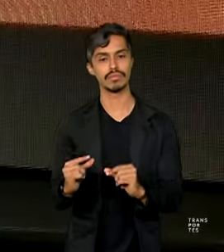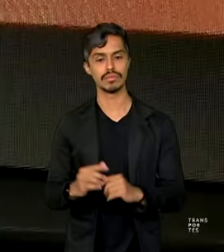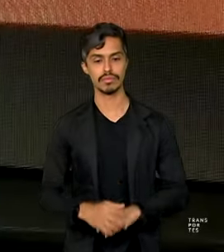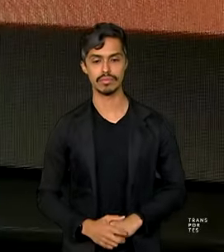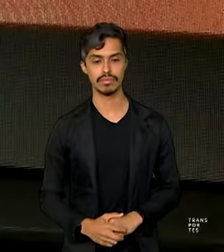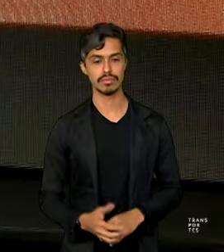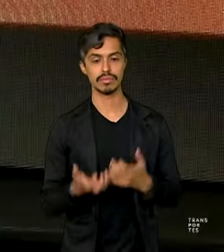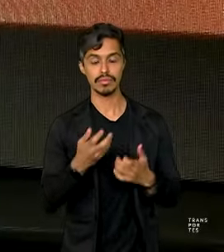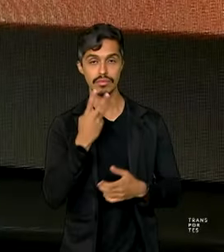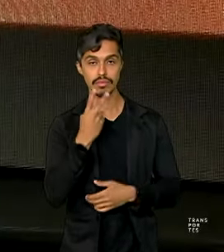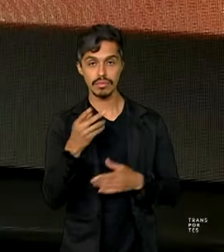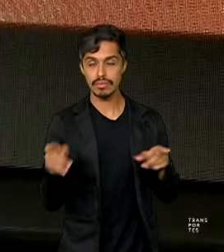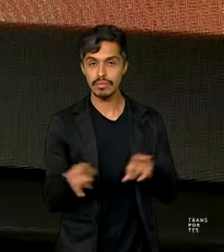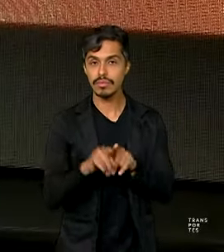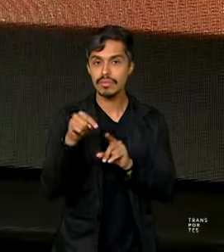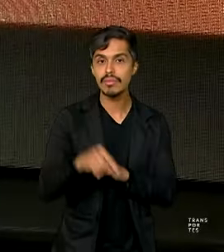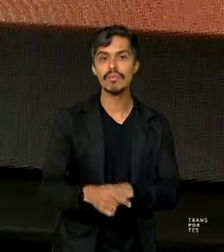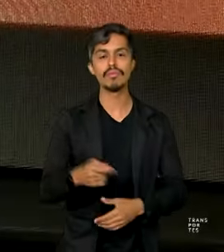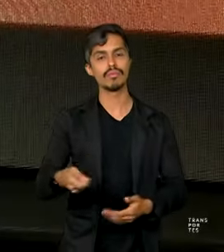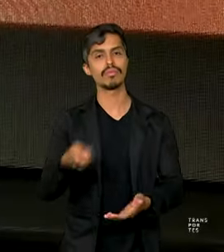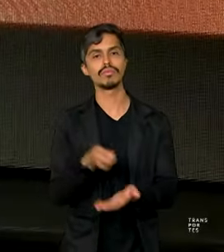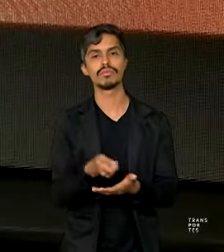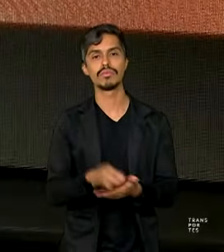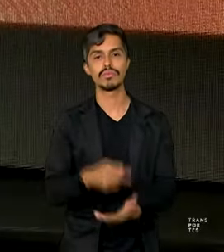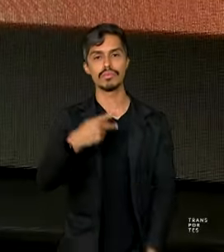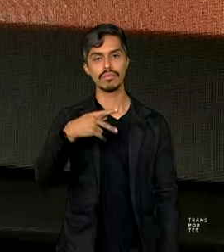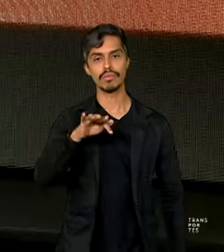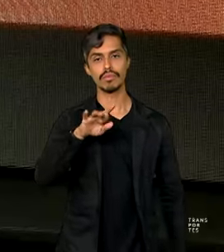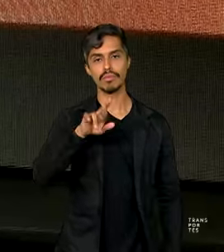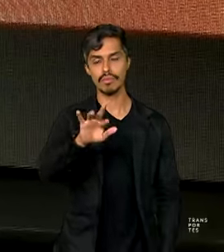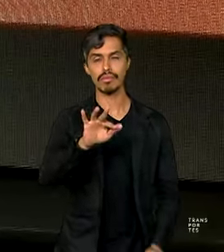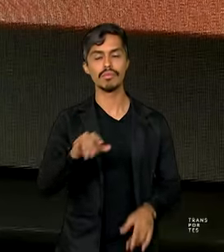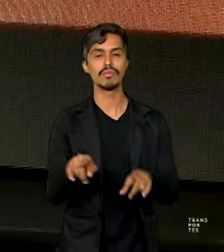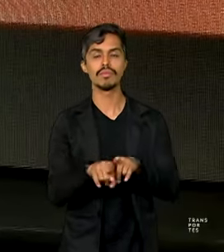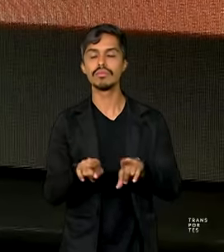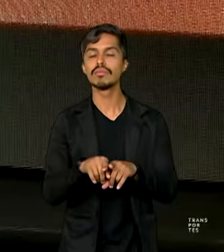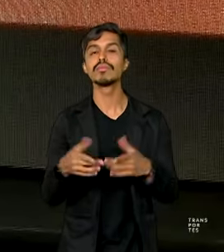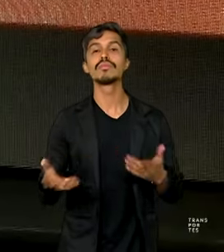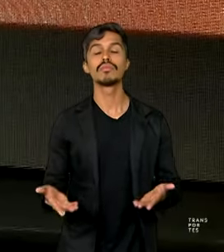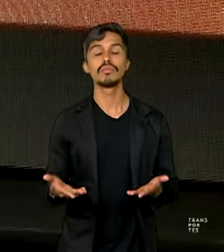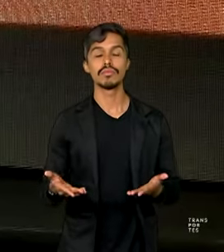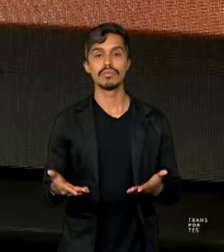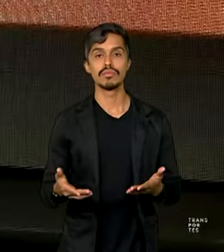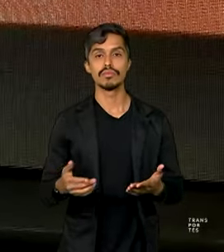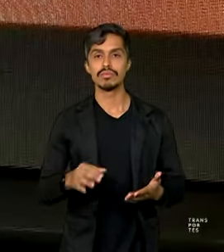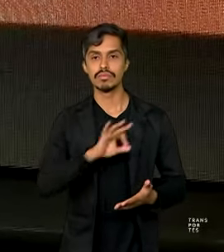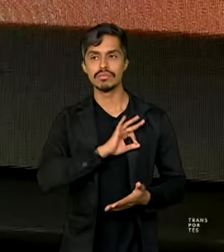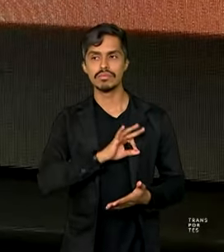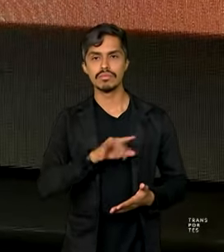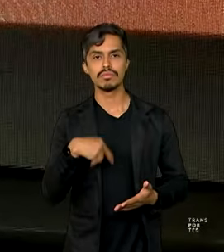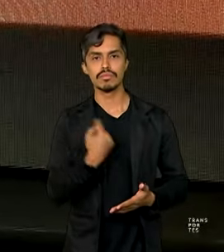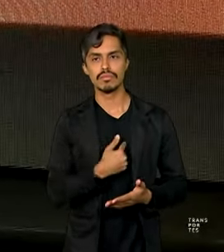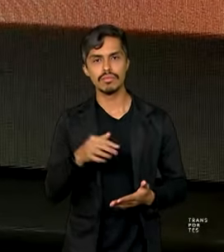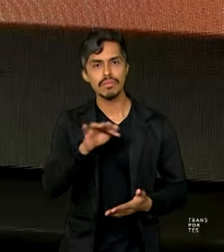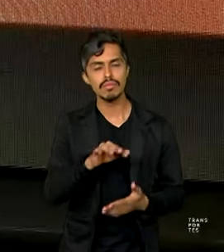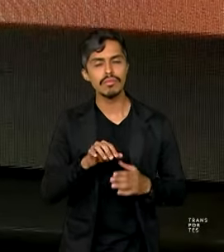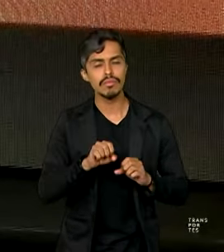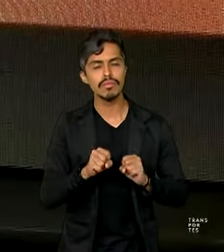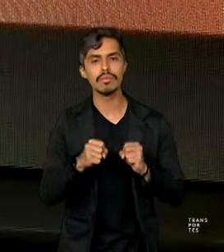quero reafirmar ainda aqui o compromisso da PRF e da diretoria de operações da PRF em atuar incansavelmente